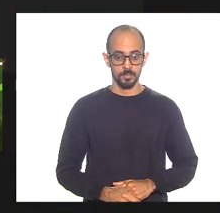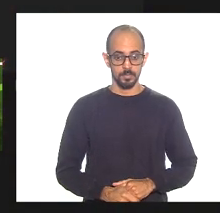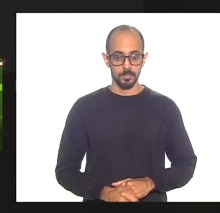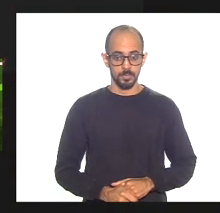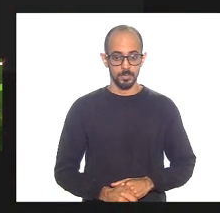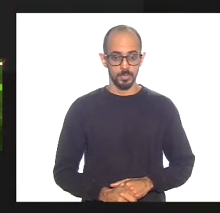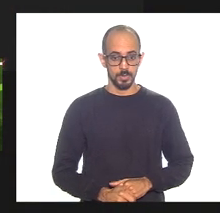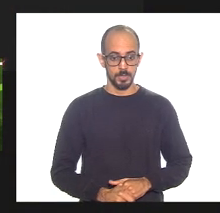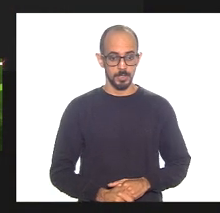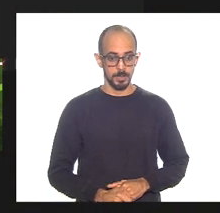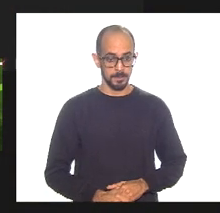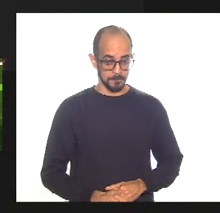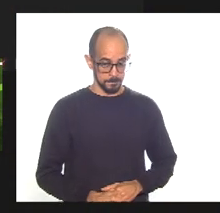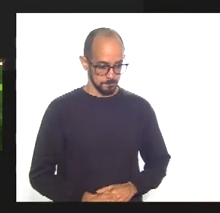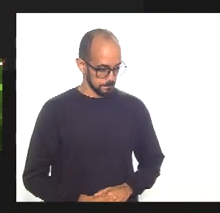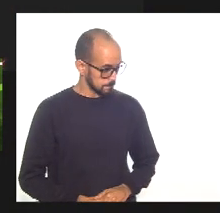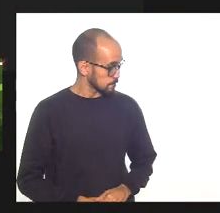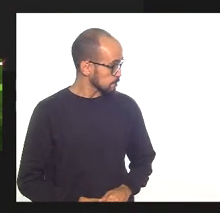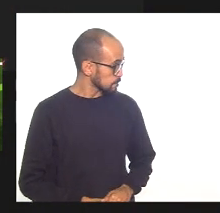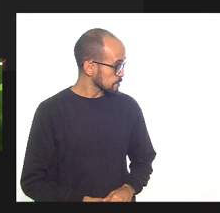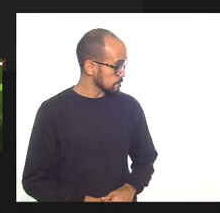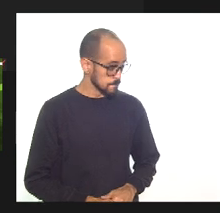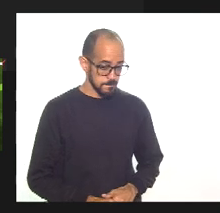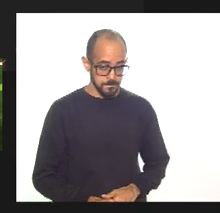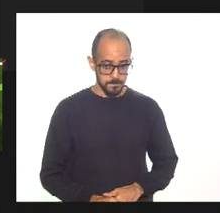está sem som Eliomar está sem som